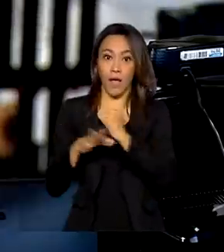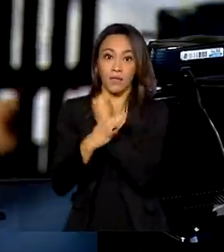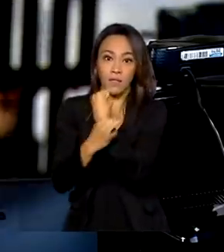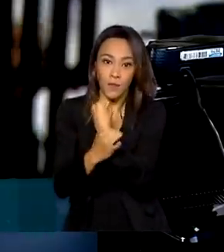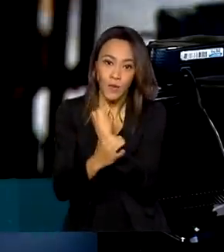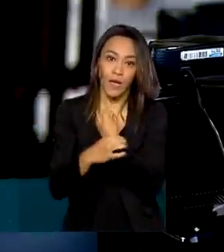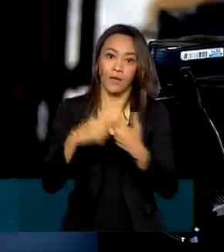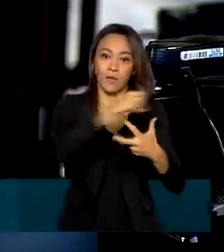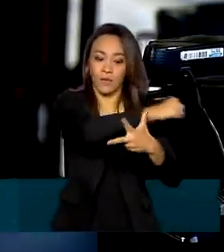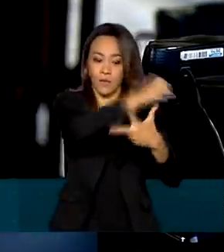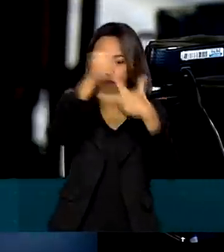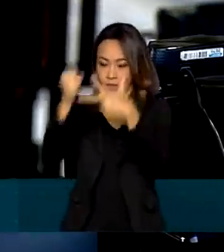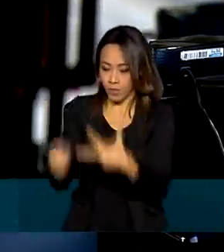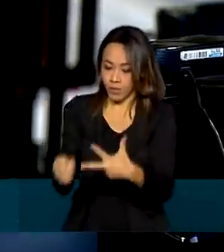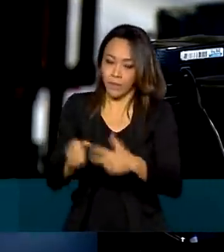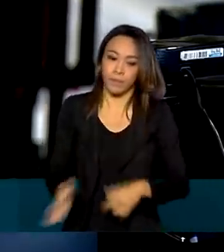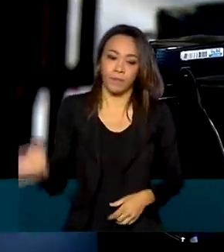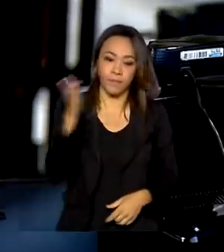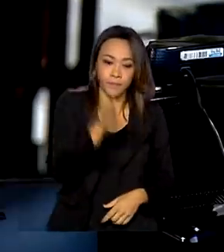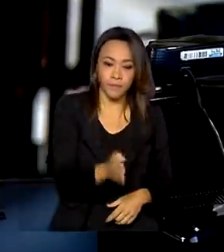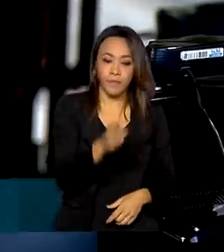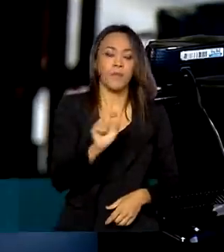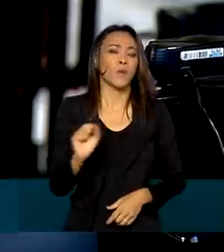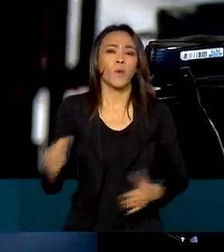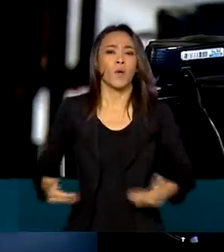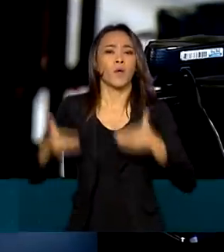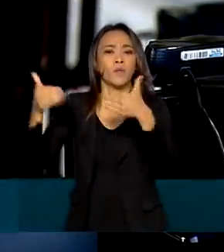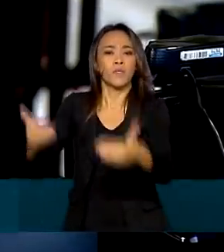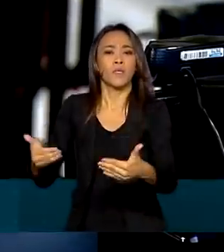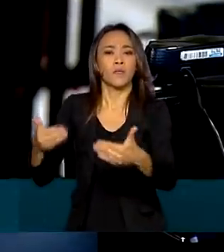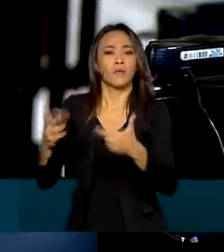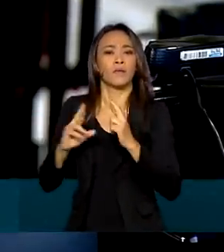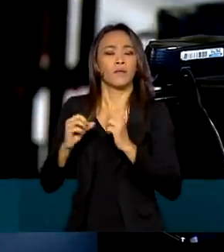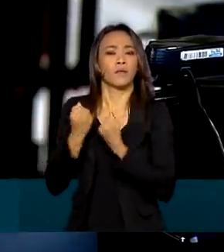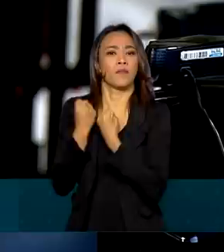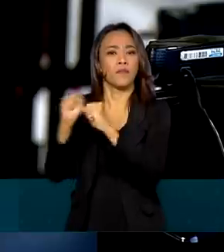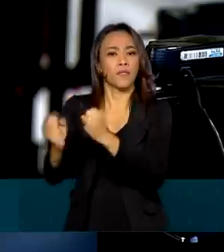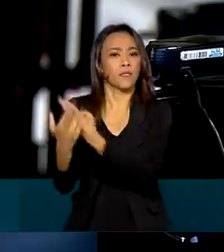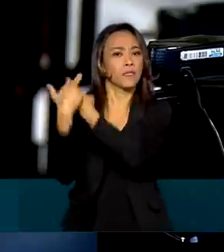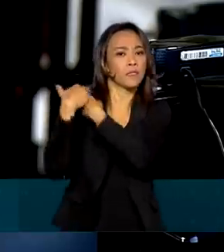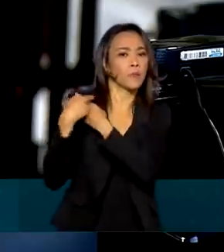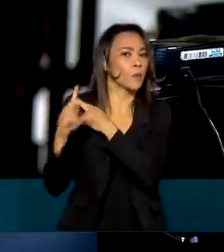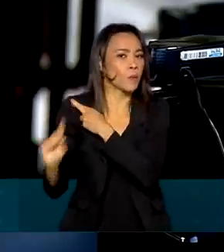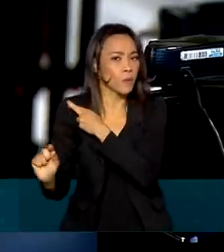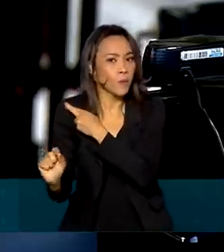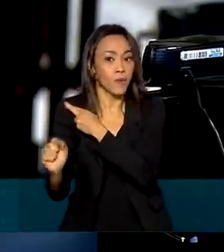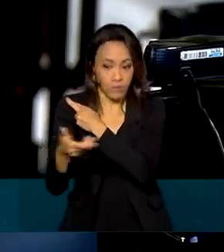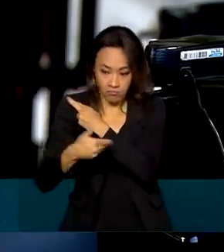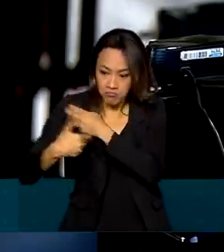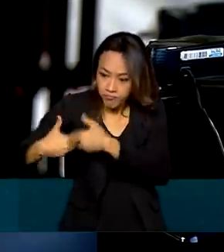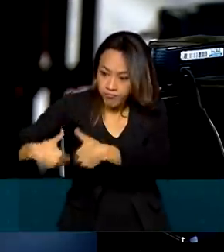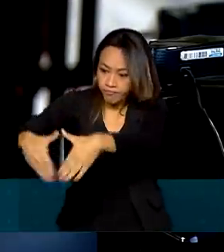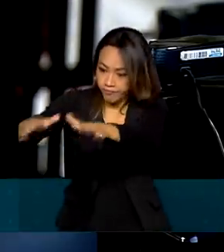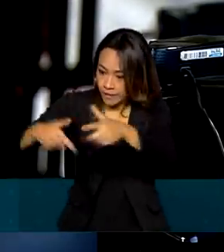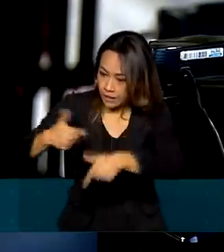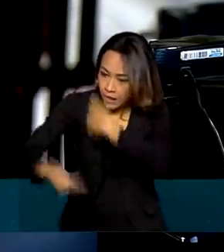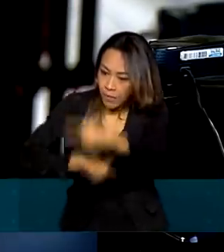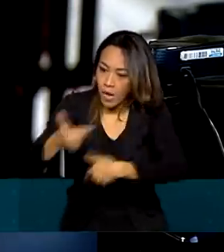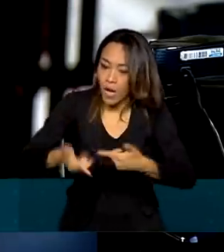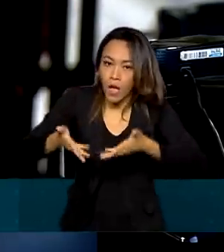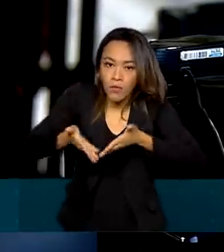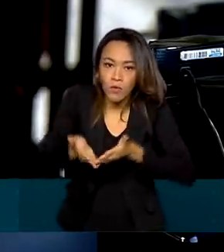ministério da Defesa, a função princípua do ministério é exatamente deixar as forças, trabalhar para que as forças